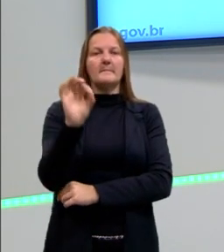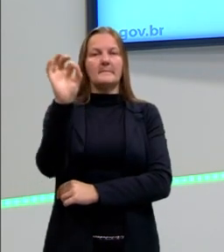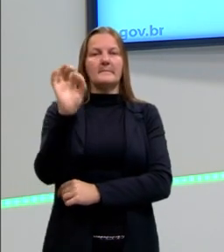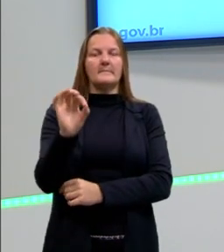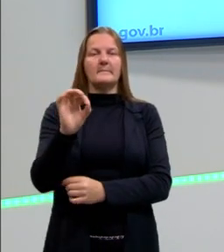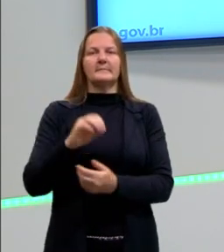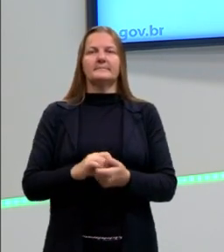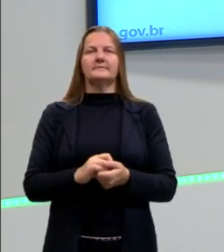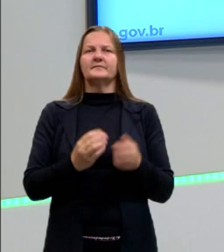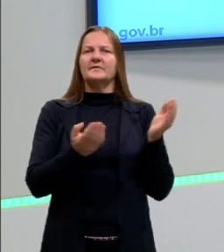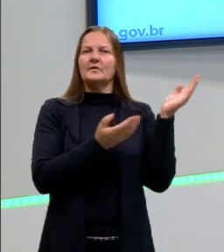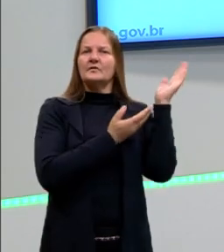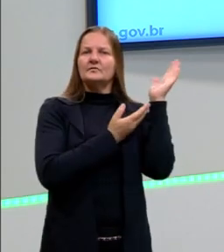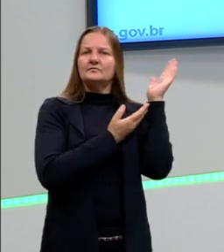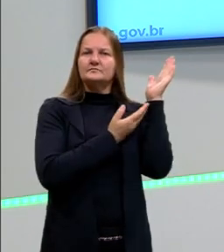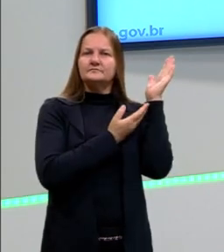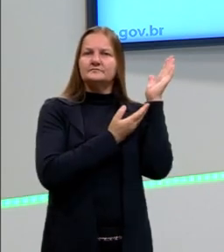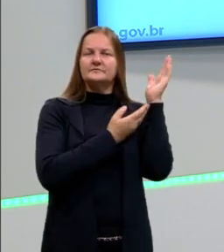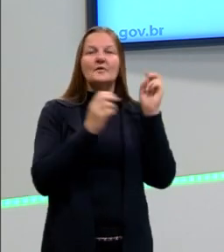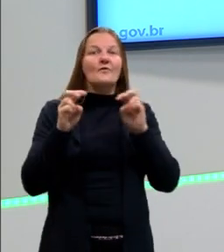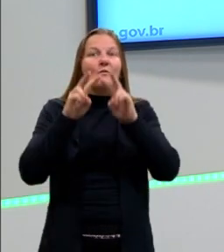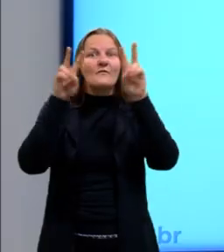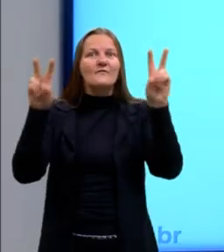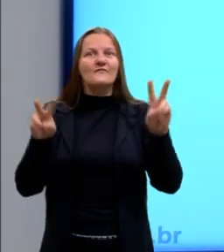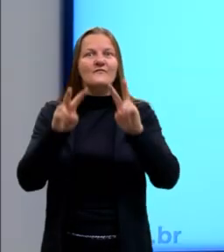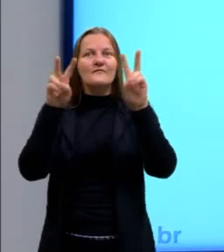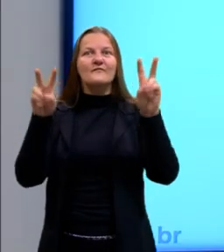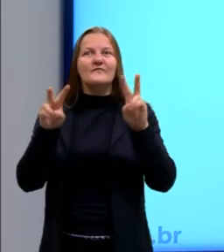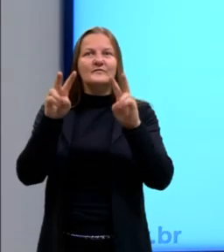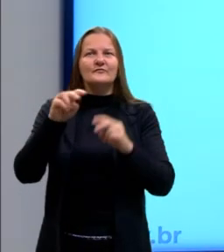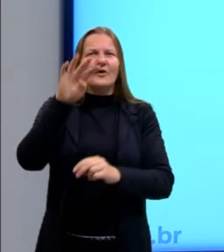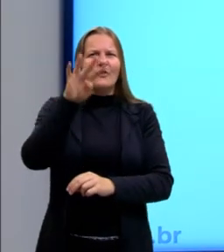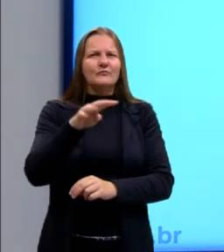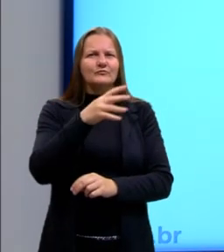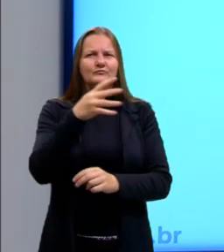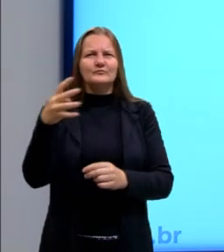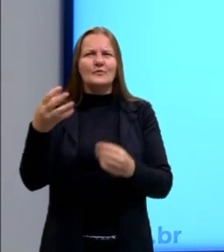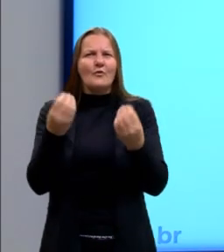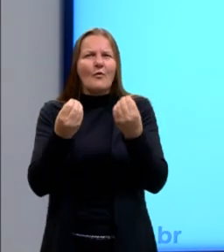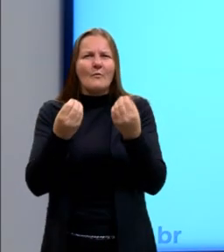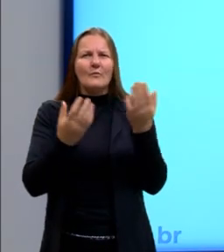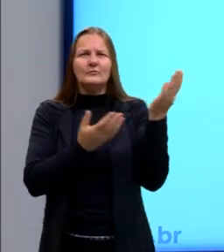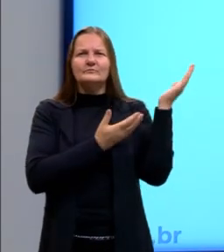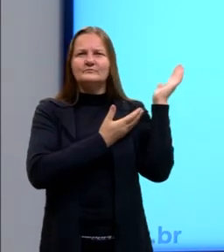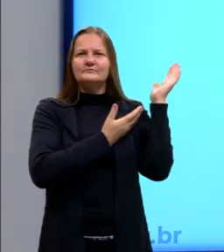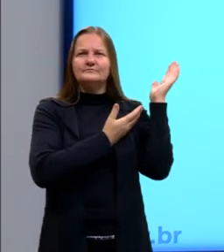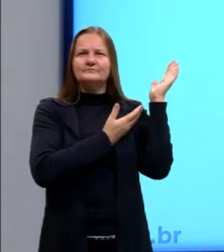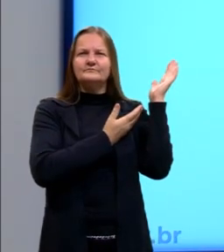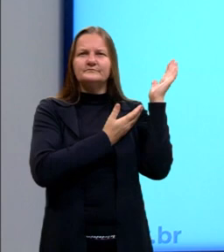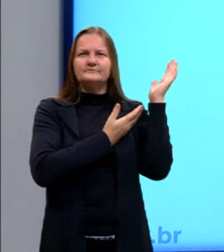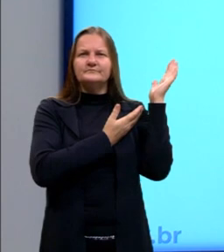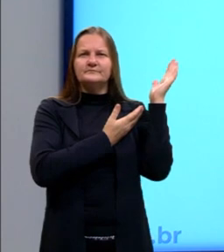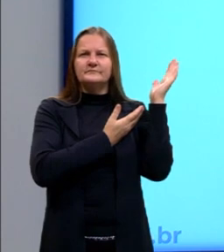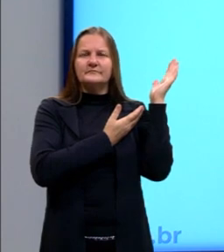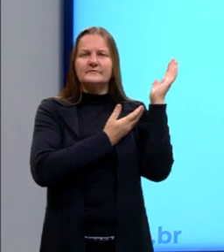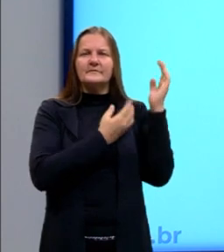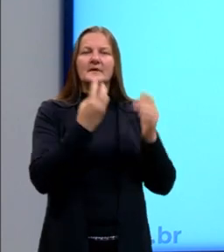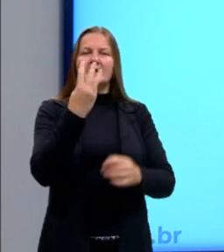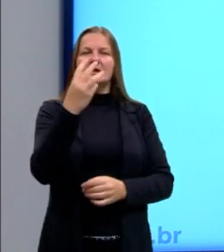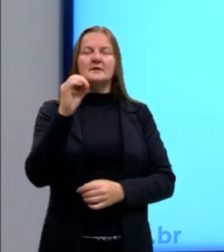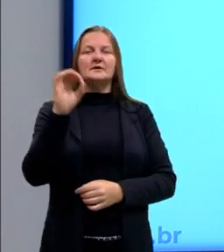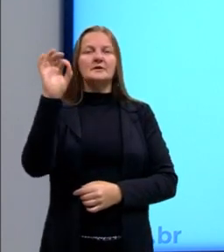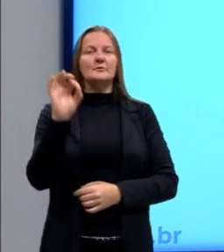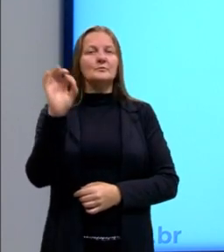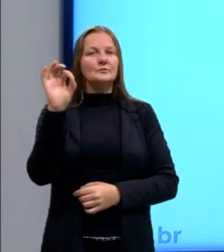Aqui eu trouxe para vocês essa visualização da representação. Nós temos aqui então 30%